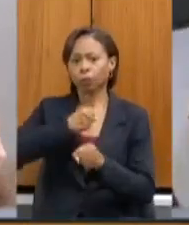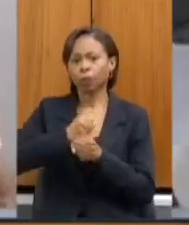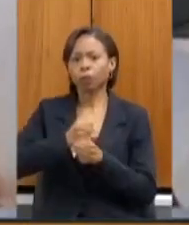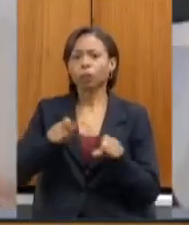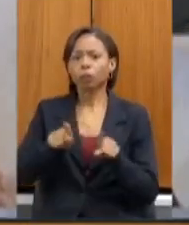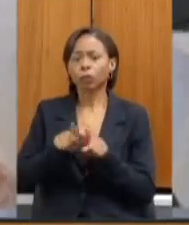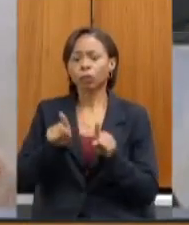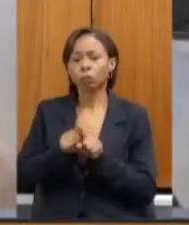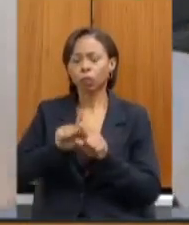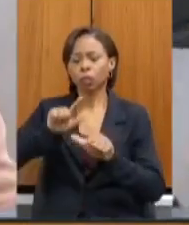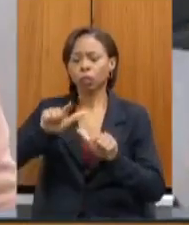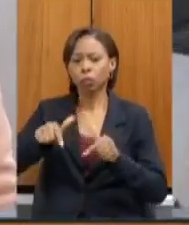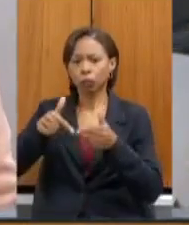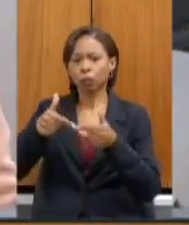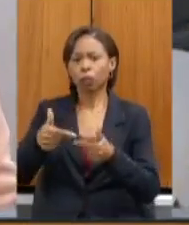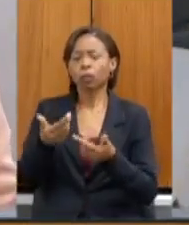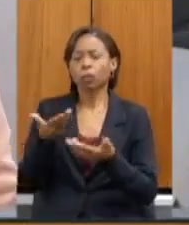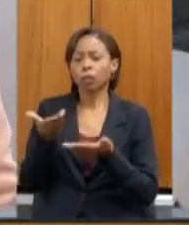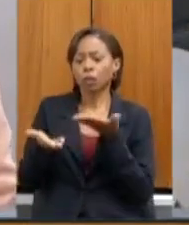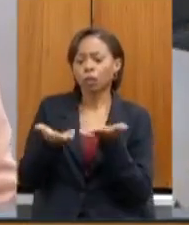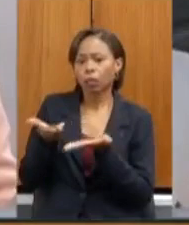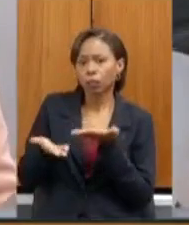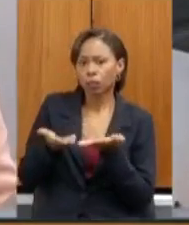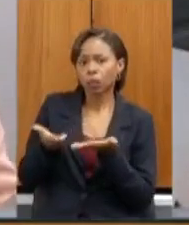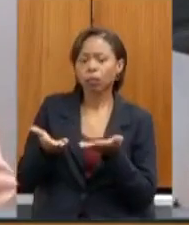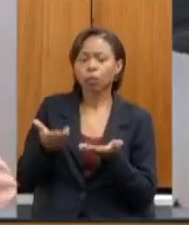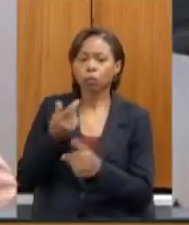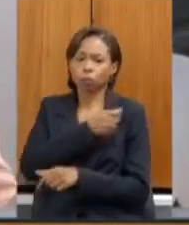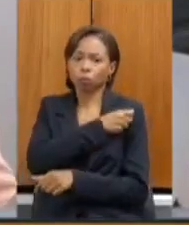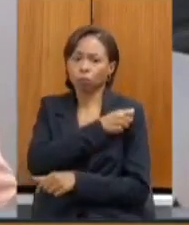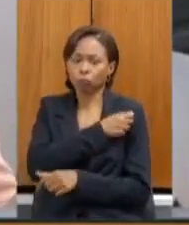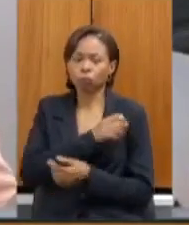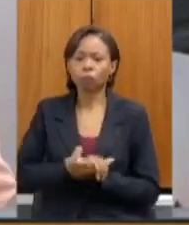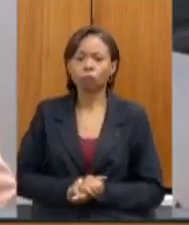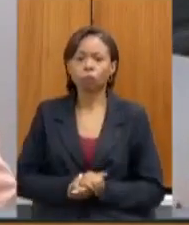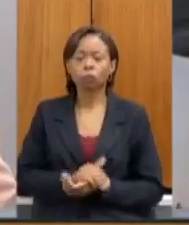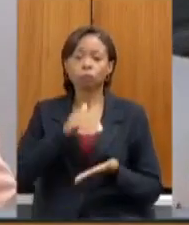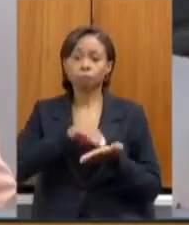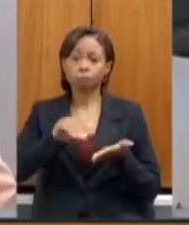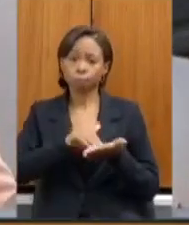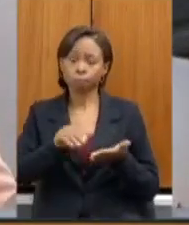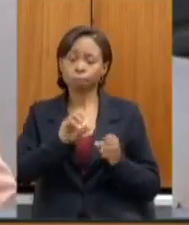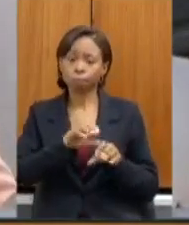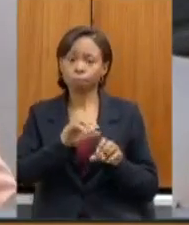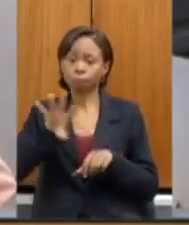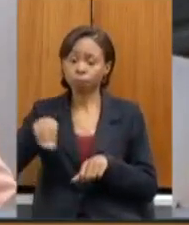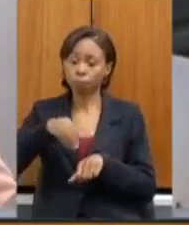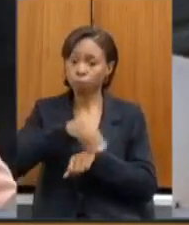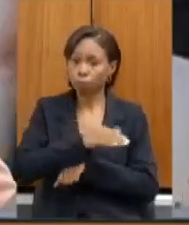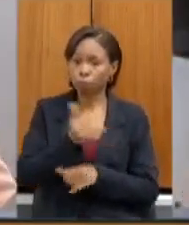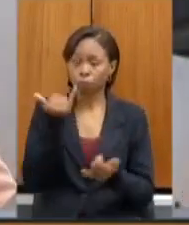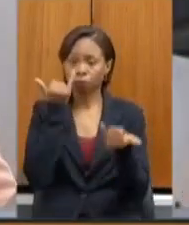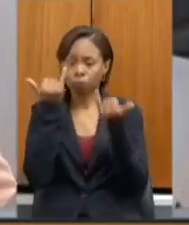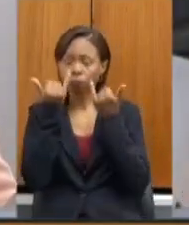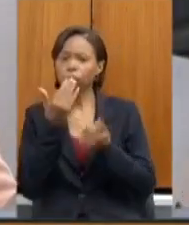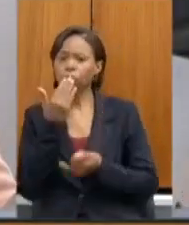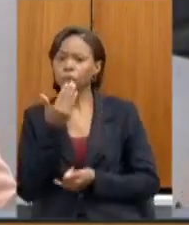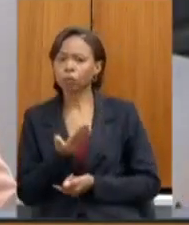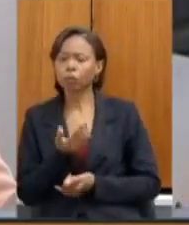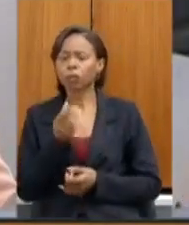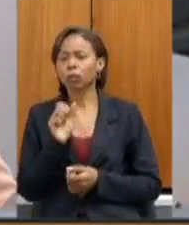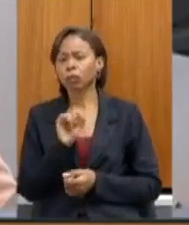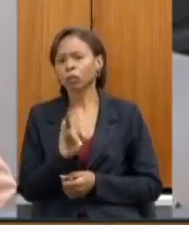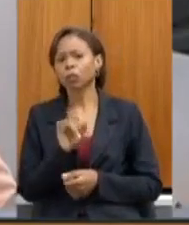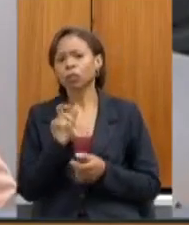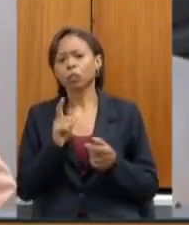as ações de assistência estudantil que seja encaminhada à Secretaria de Estado da Educação pedido de informações sobre se existe